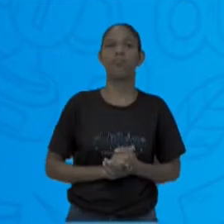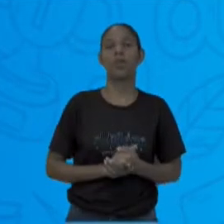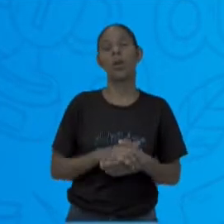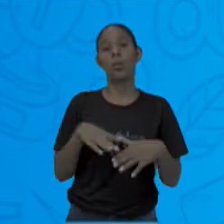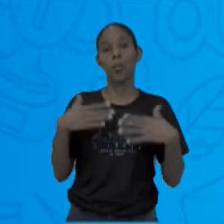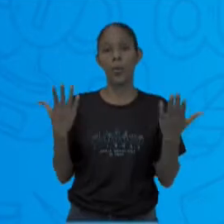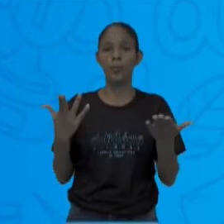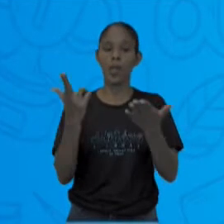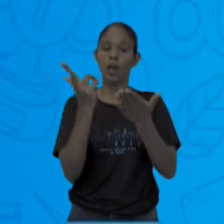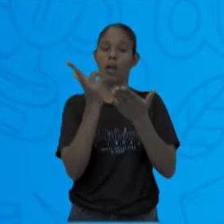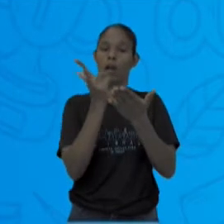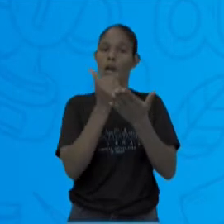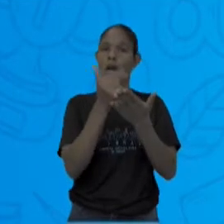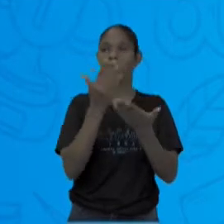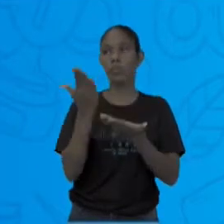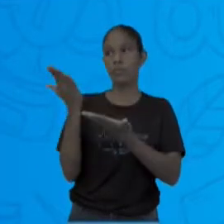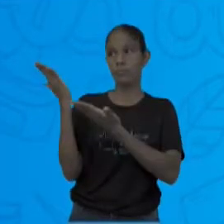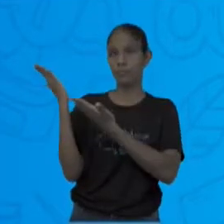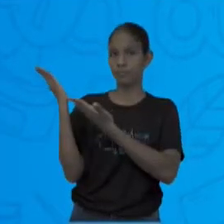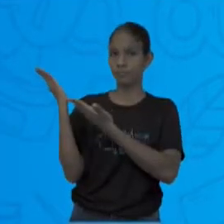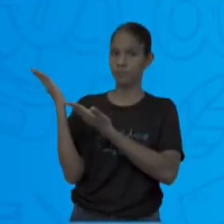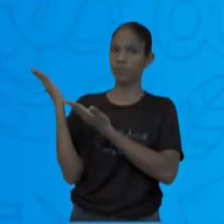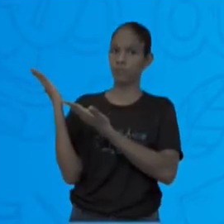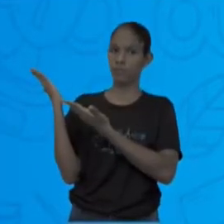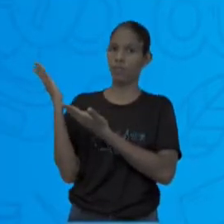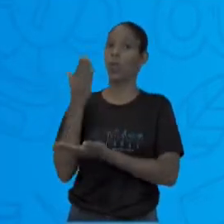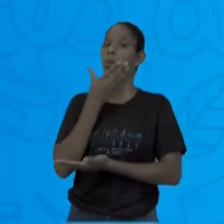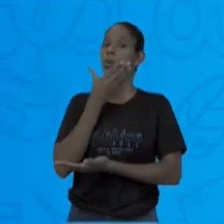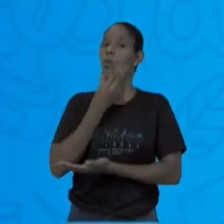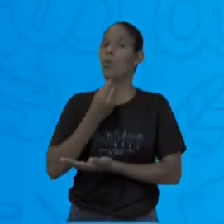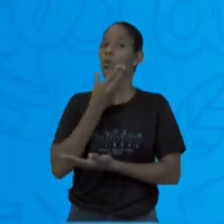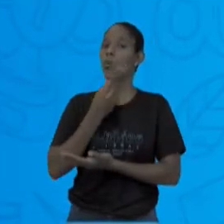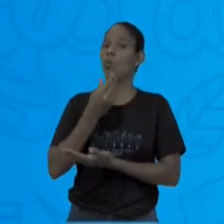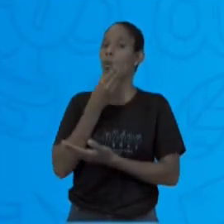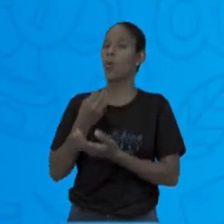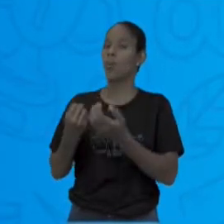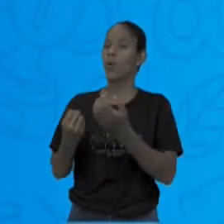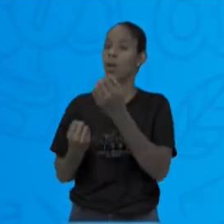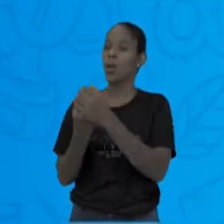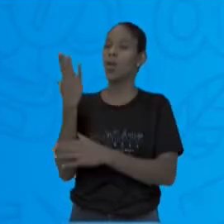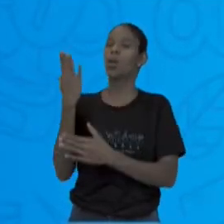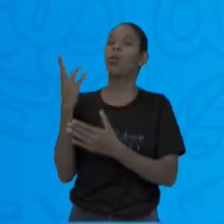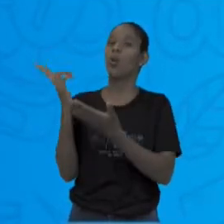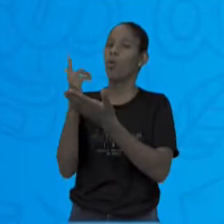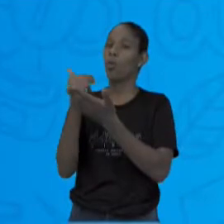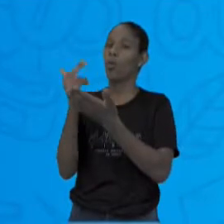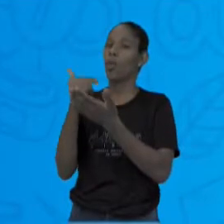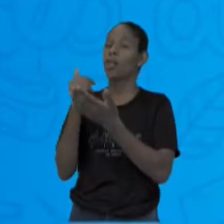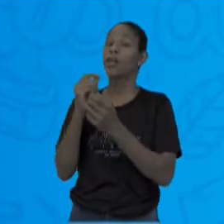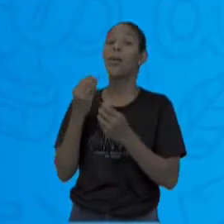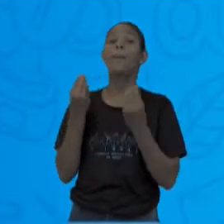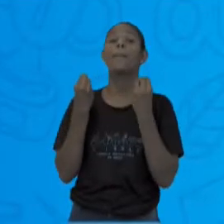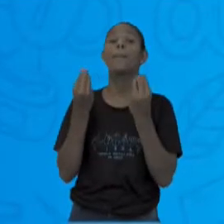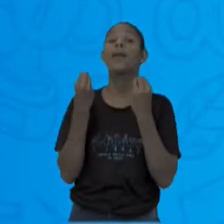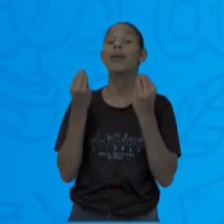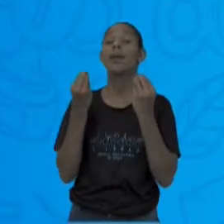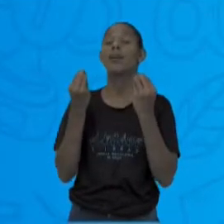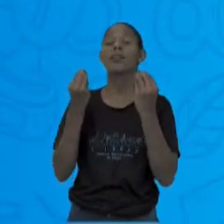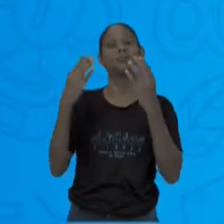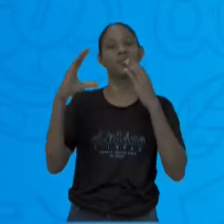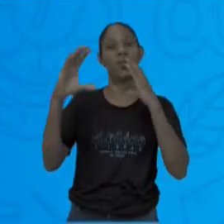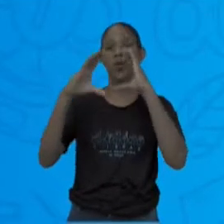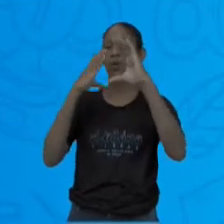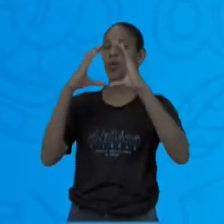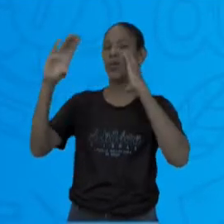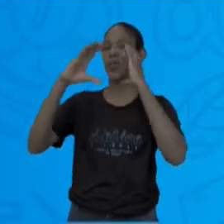Desenhos, vocês estão vendo aqui, o homem criou esse meio de comunicação, que é o desenho. Eles desenhavam isso em